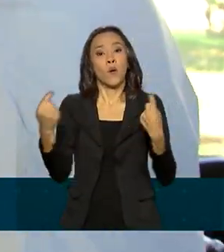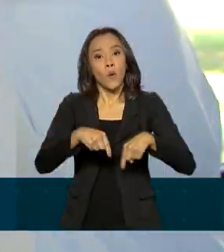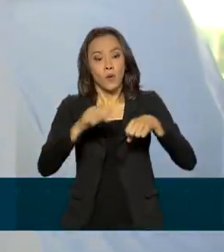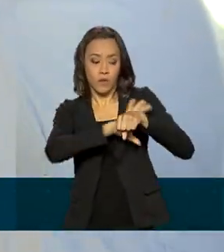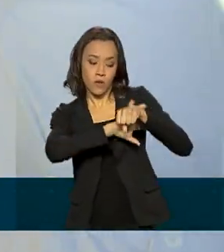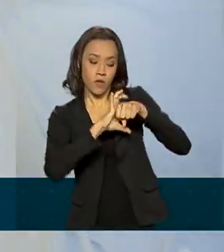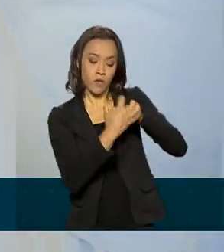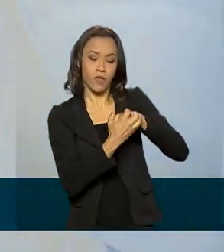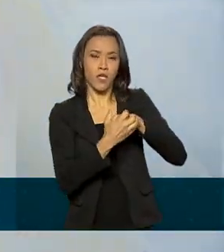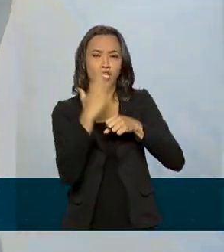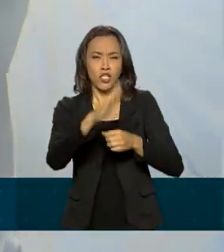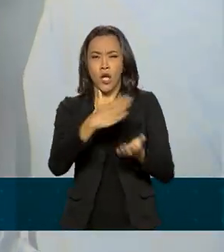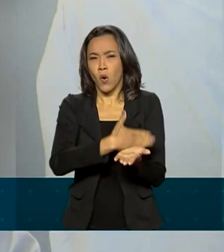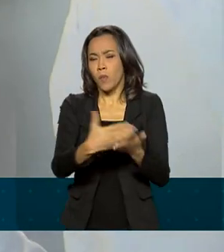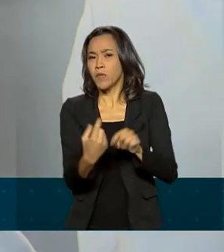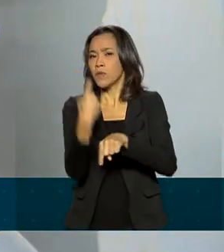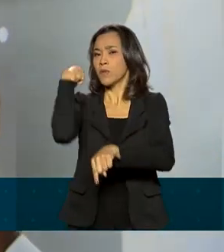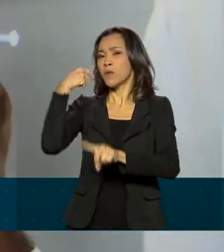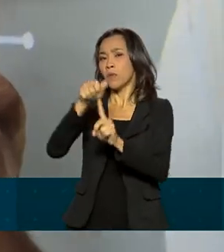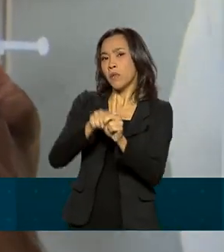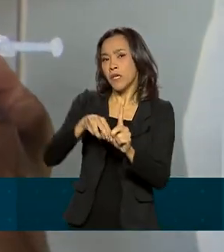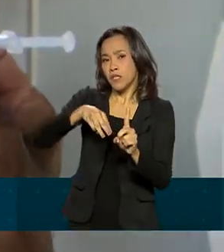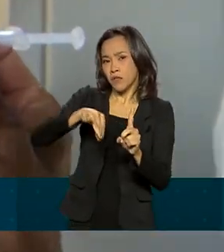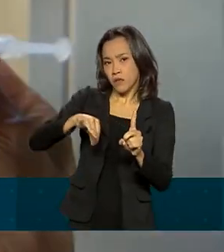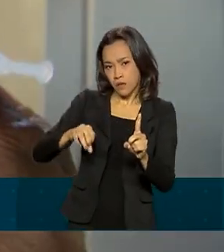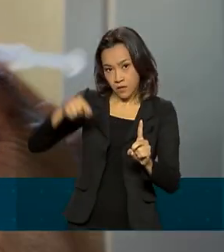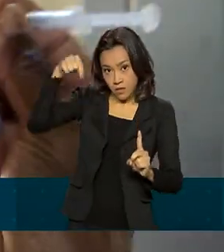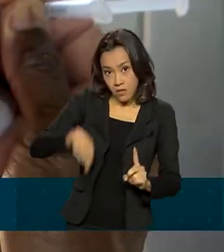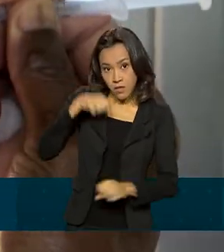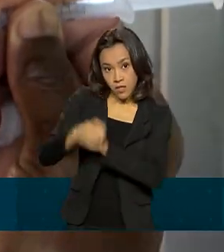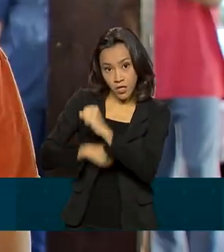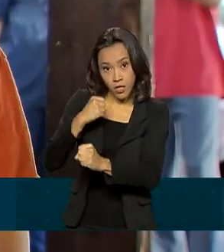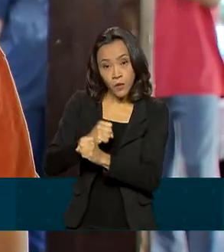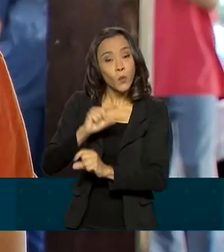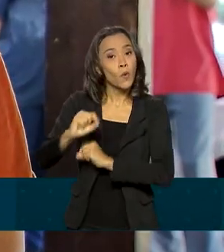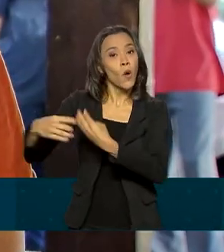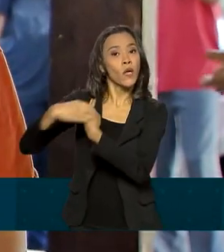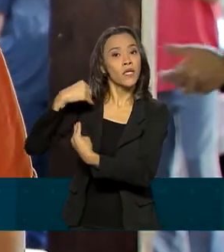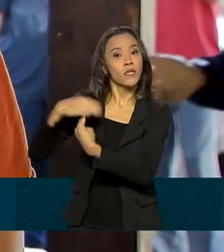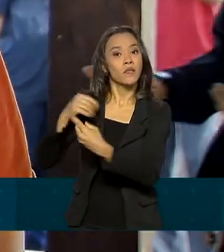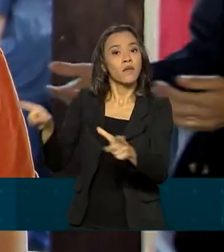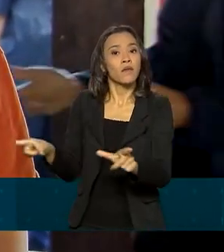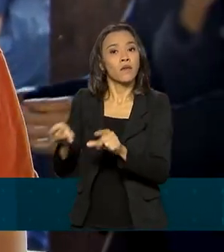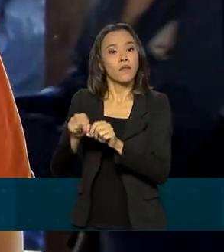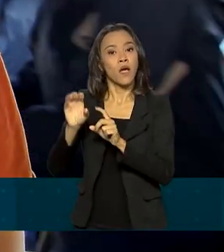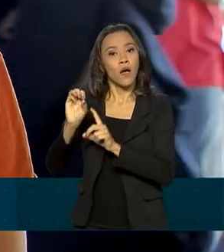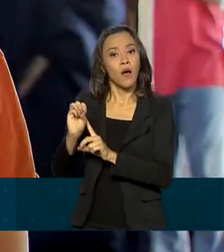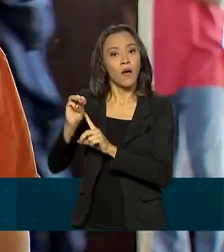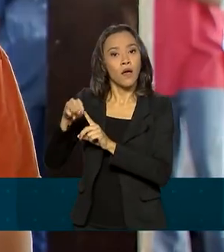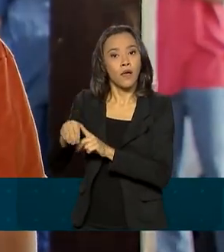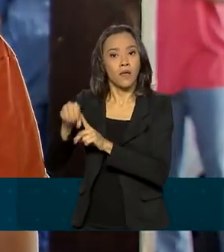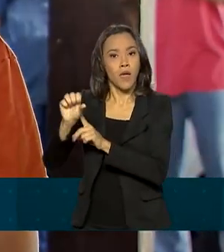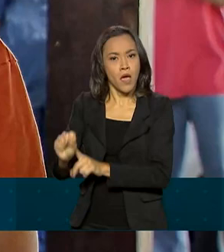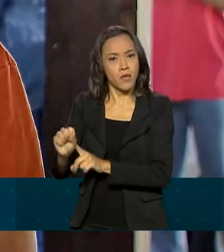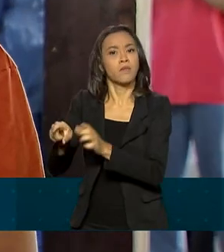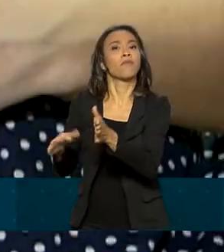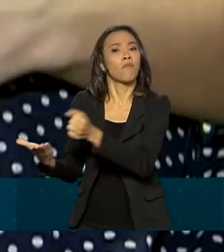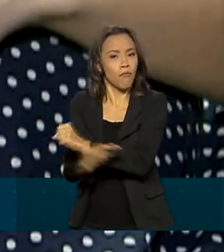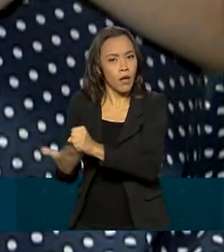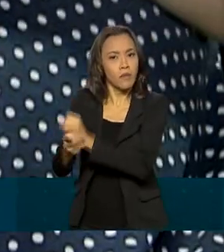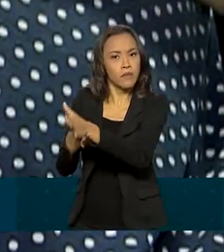imunização começou em maio deste ano, após recomendação da OMS, baseada em estudos